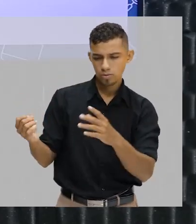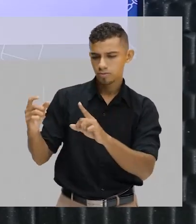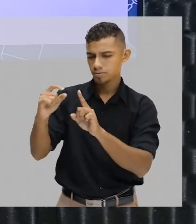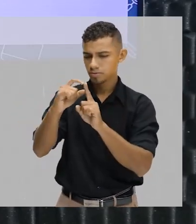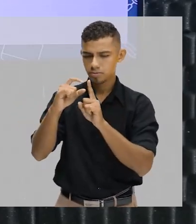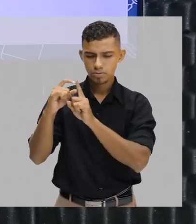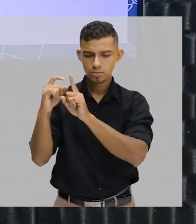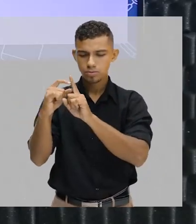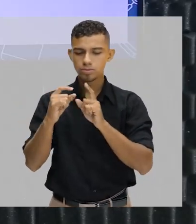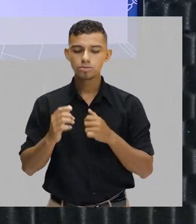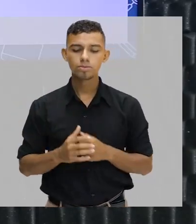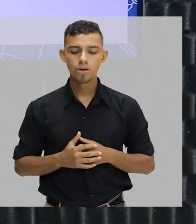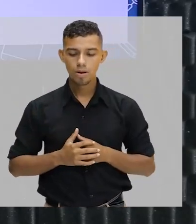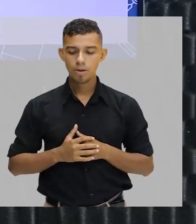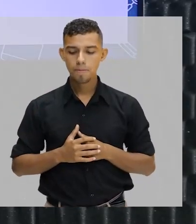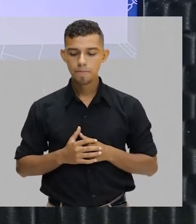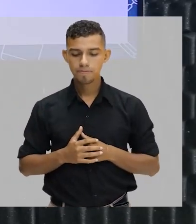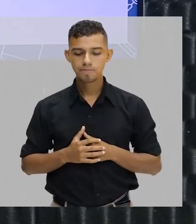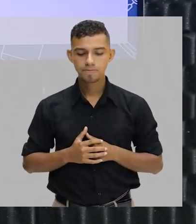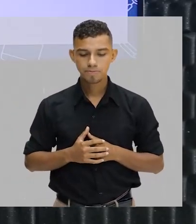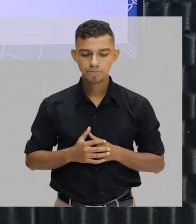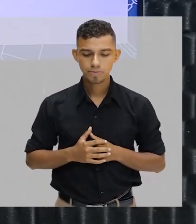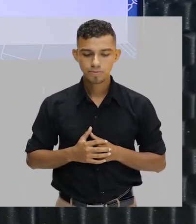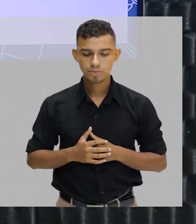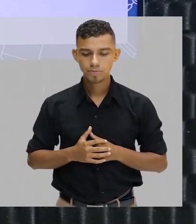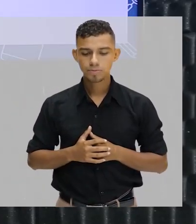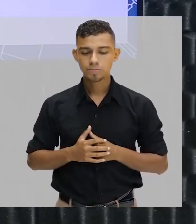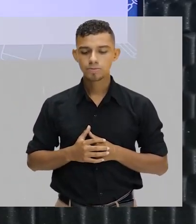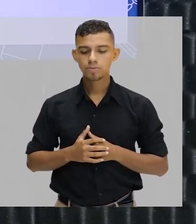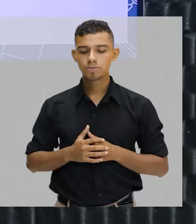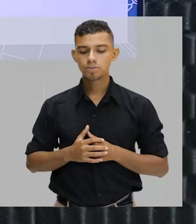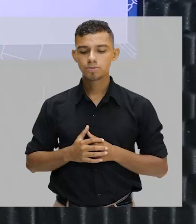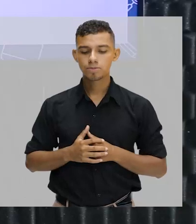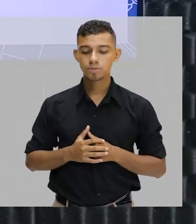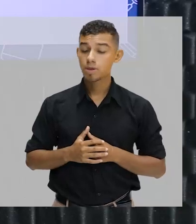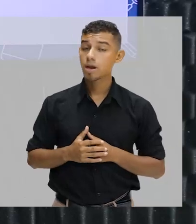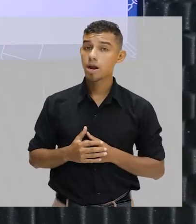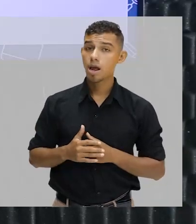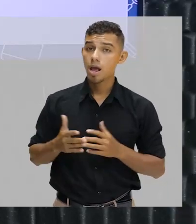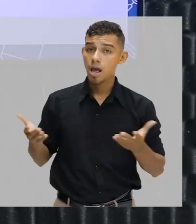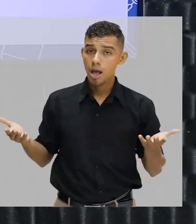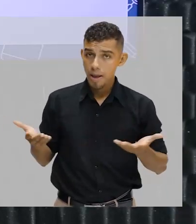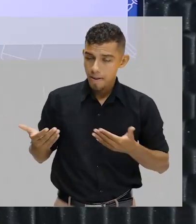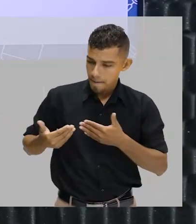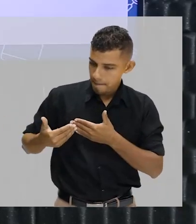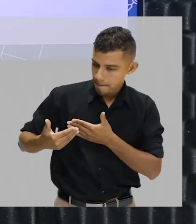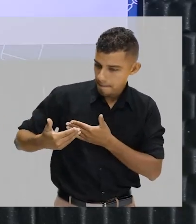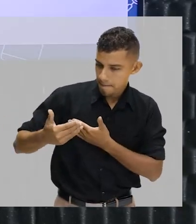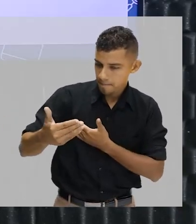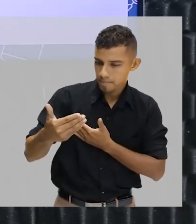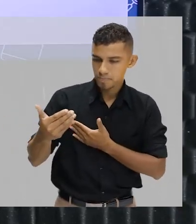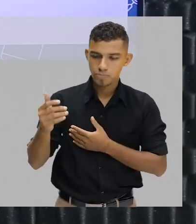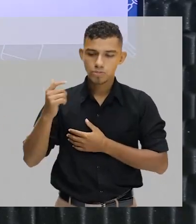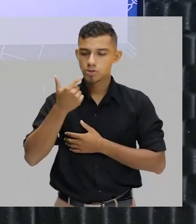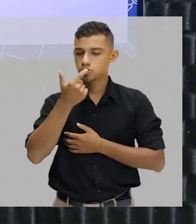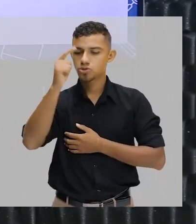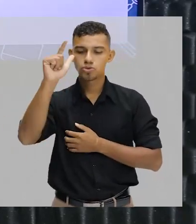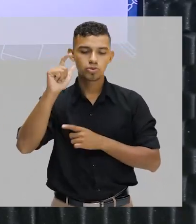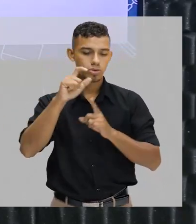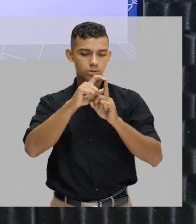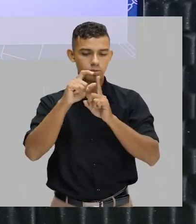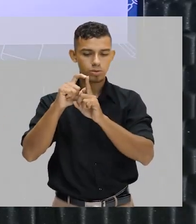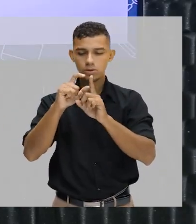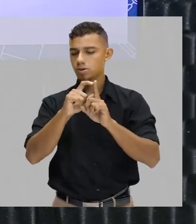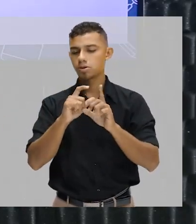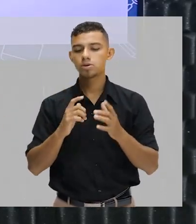On the basis of other words or morphemes. A partir da criação de outras palavras ou